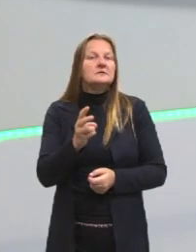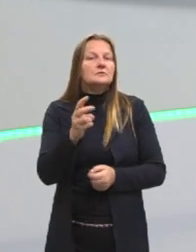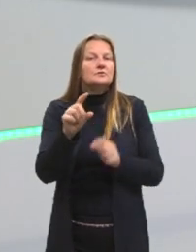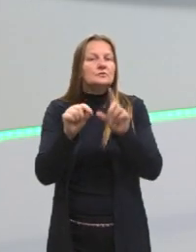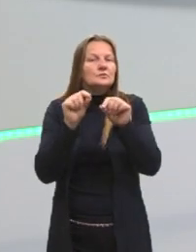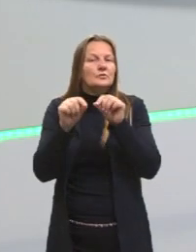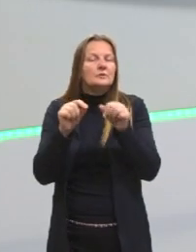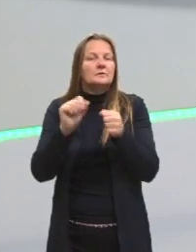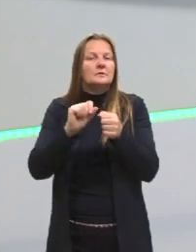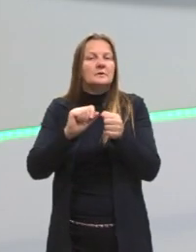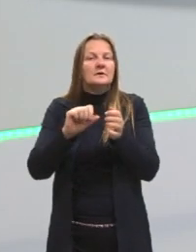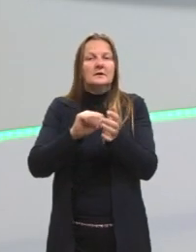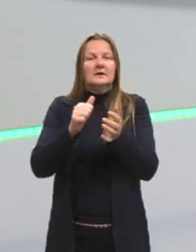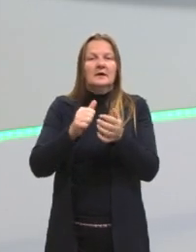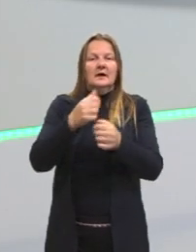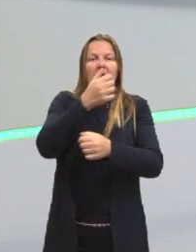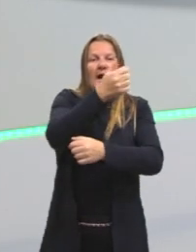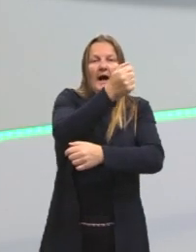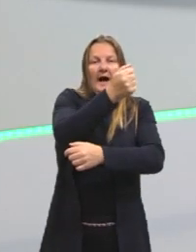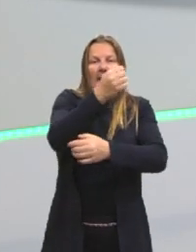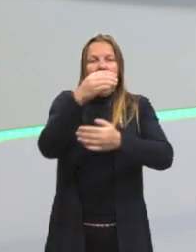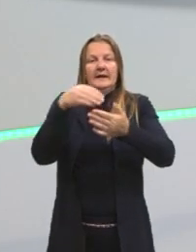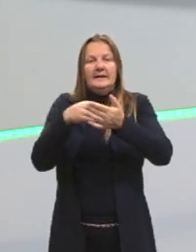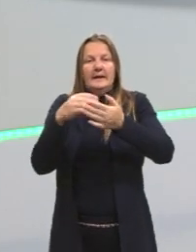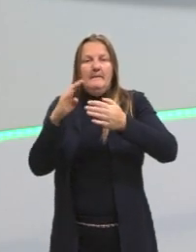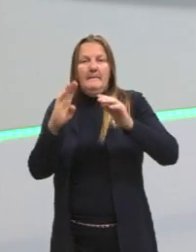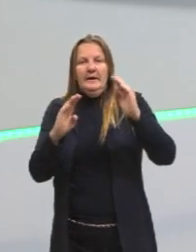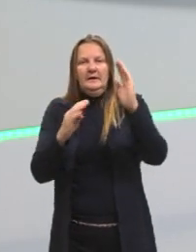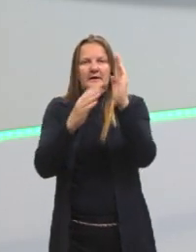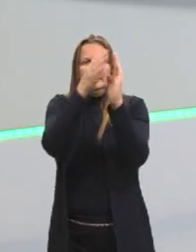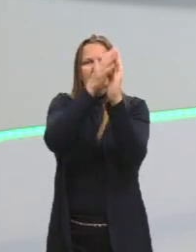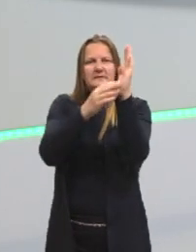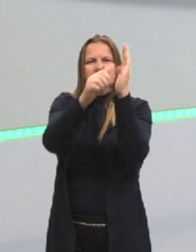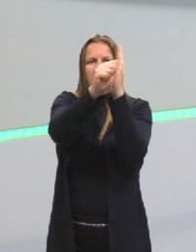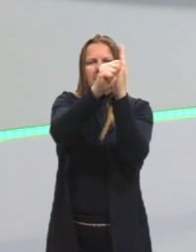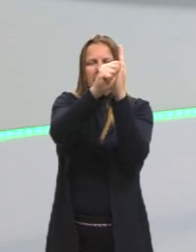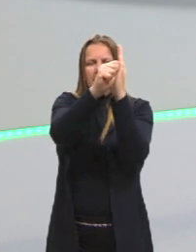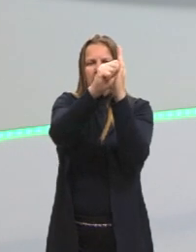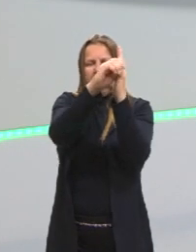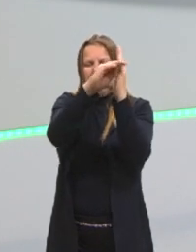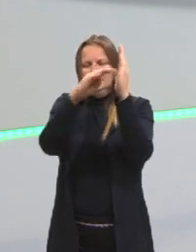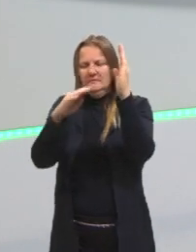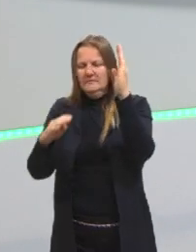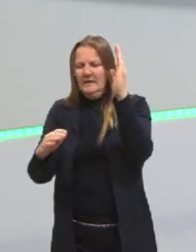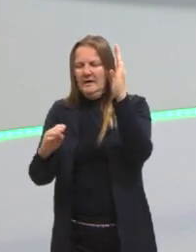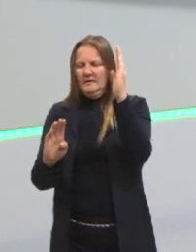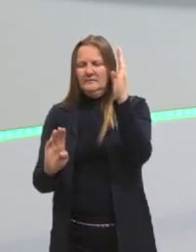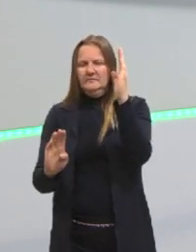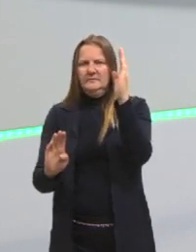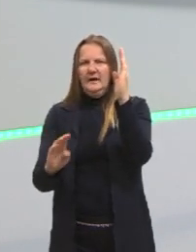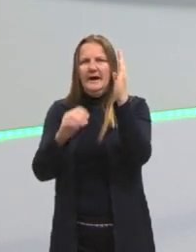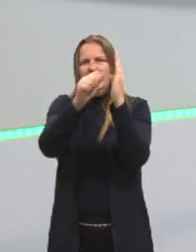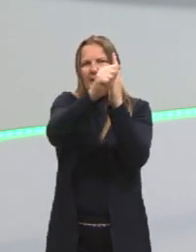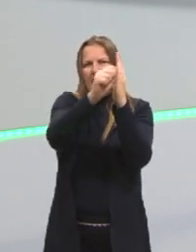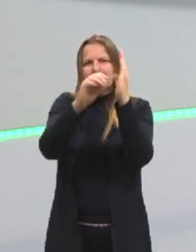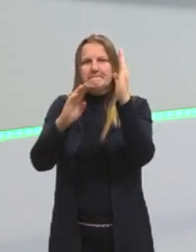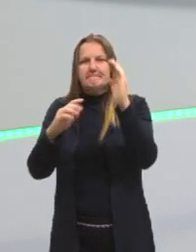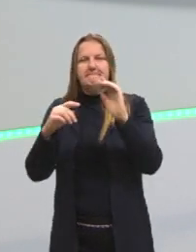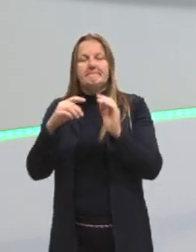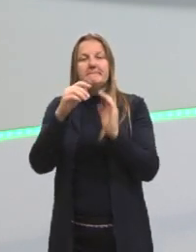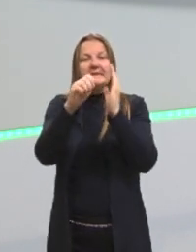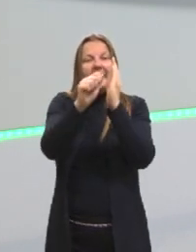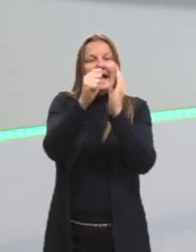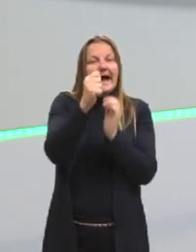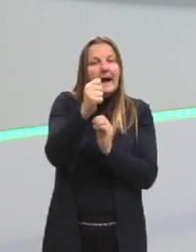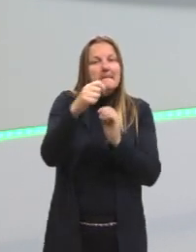fazer, então, do ponto A até o ponto B, então, a variação sempre vai ser ponto A menos o ponto